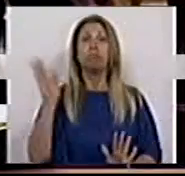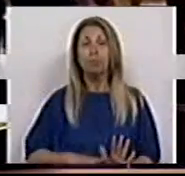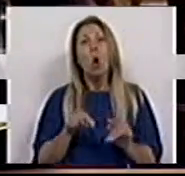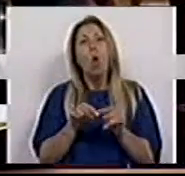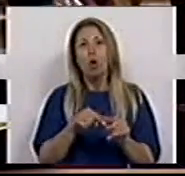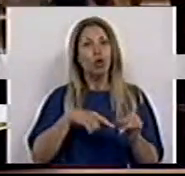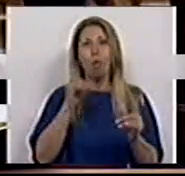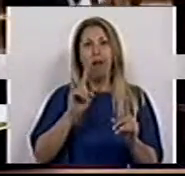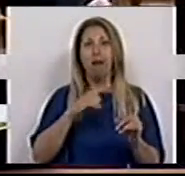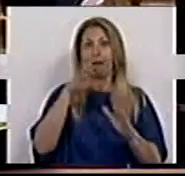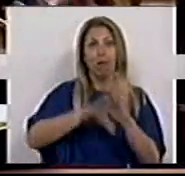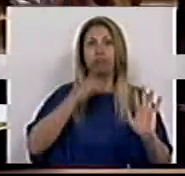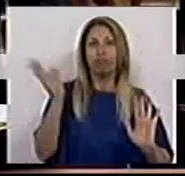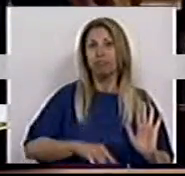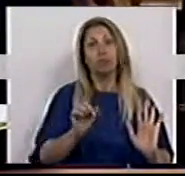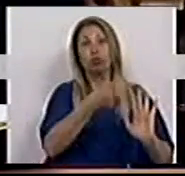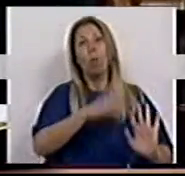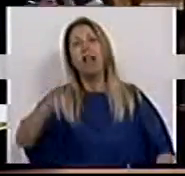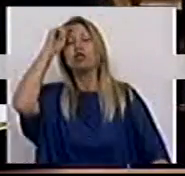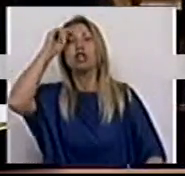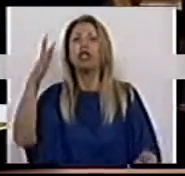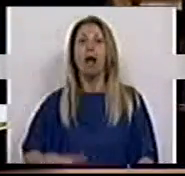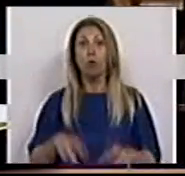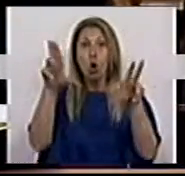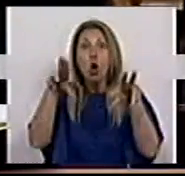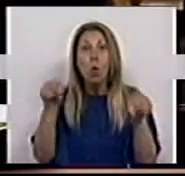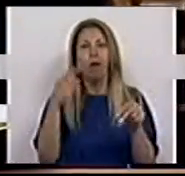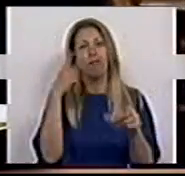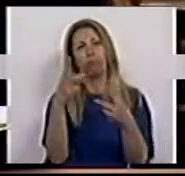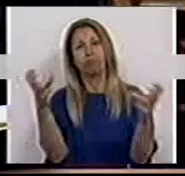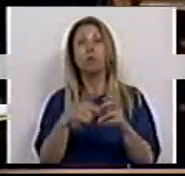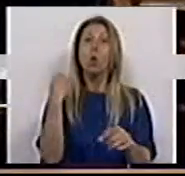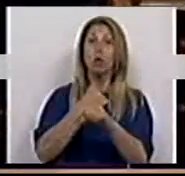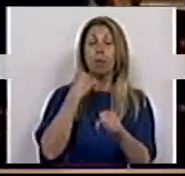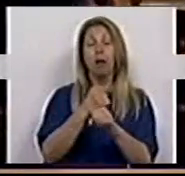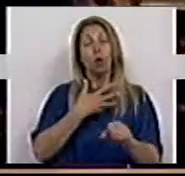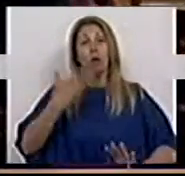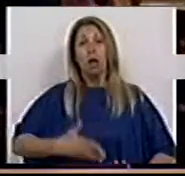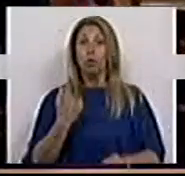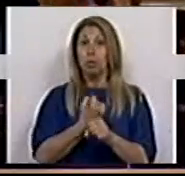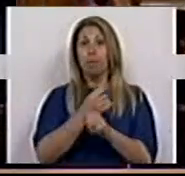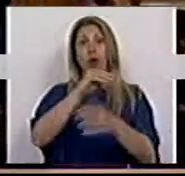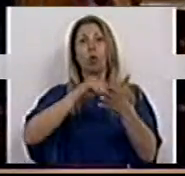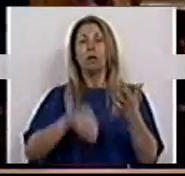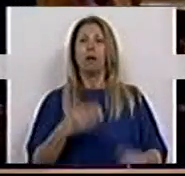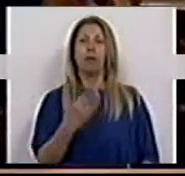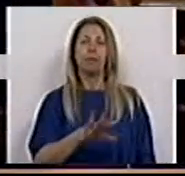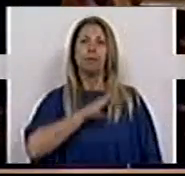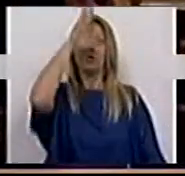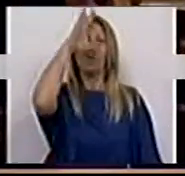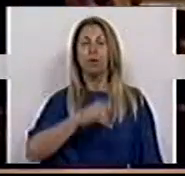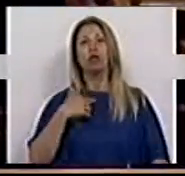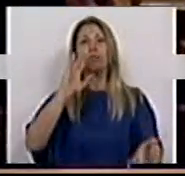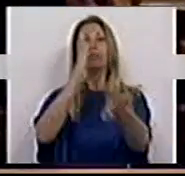estagiários que nunca verão um trabalho com direitos, um trabalho com contratos. Sr. Ministro, finalmente há um